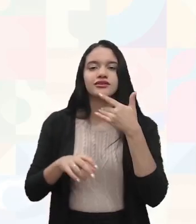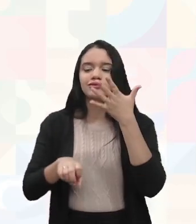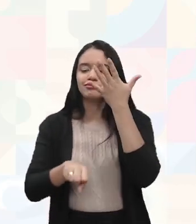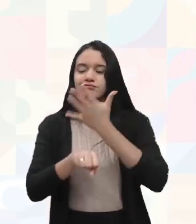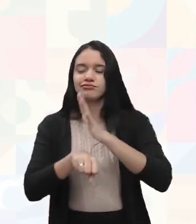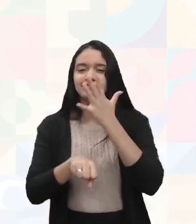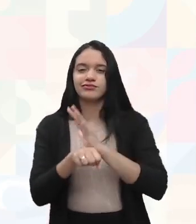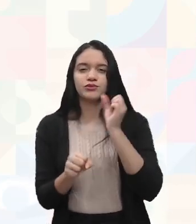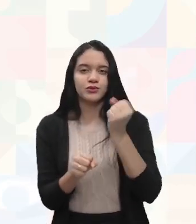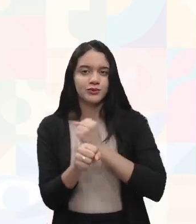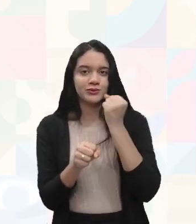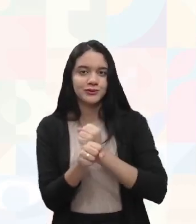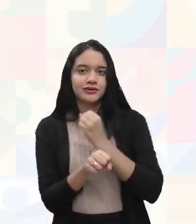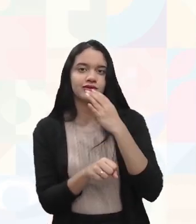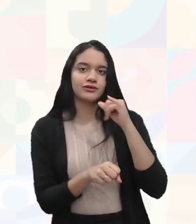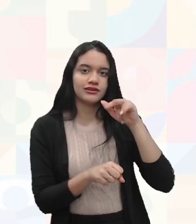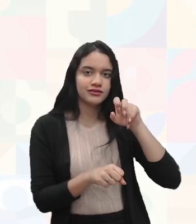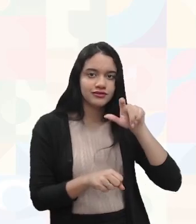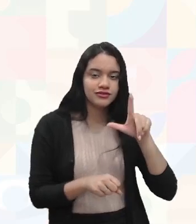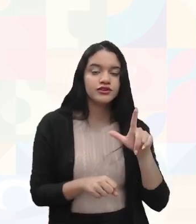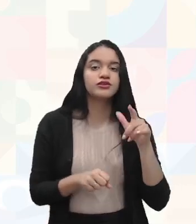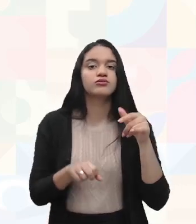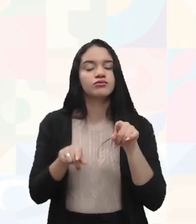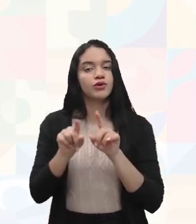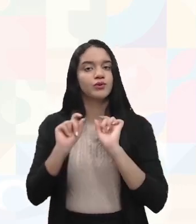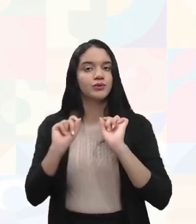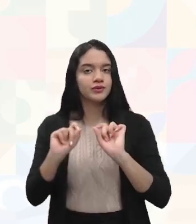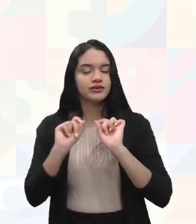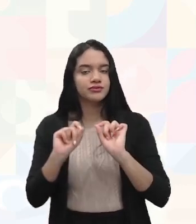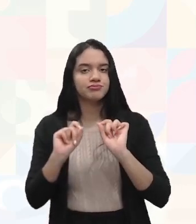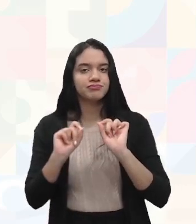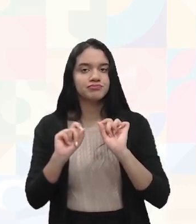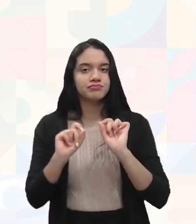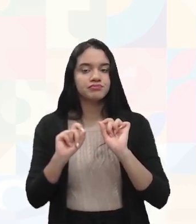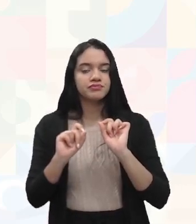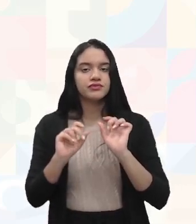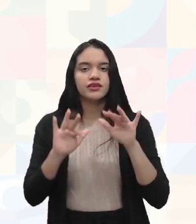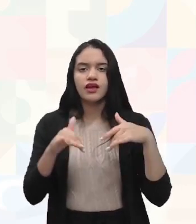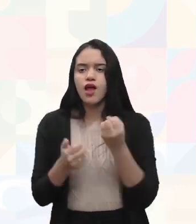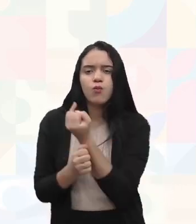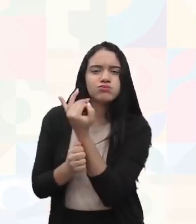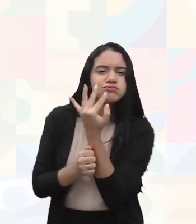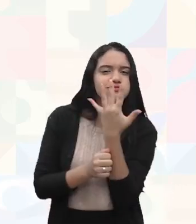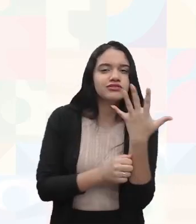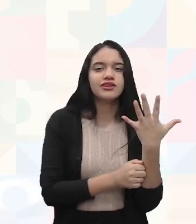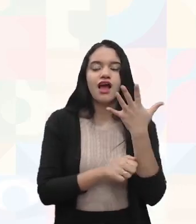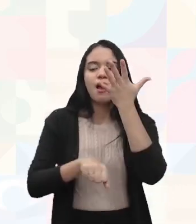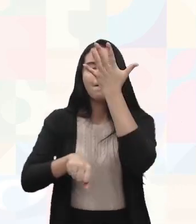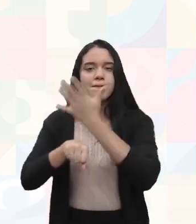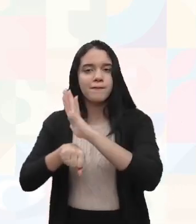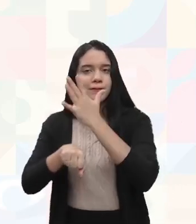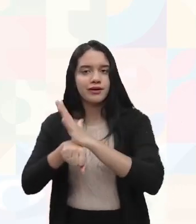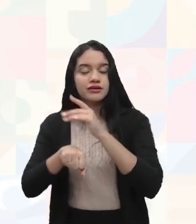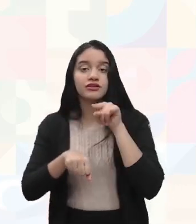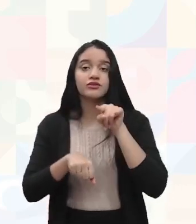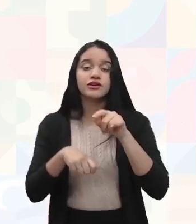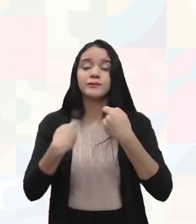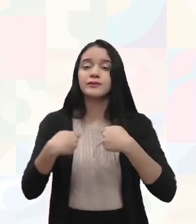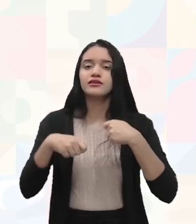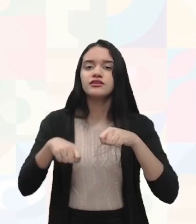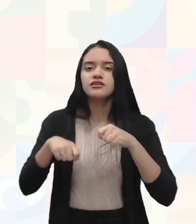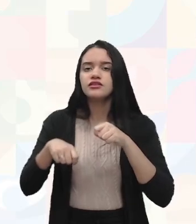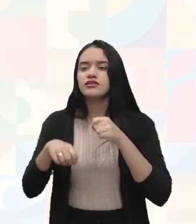numa construção civil. Você tem um segmento assim que é múltiplo, são muitas atividades, então você precisa